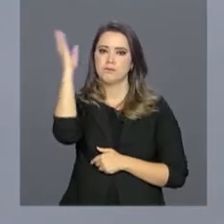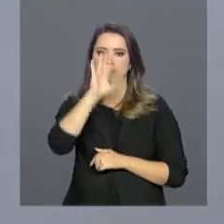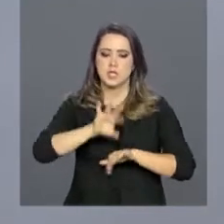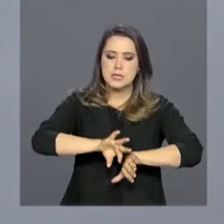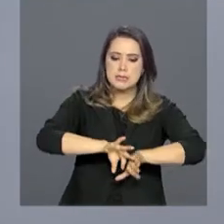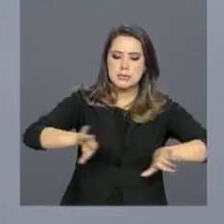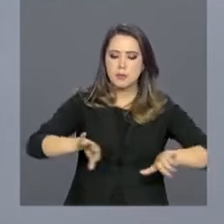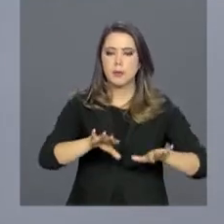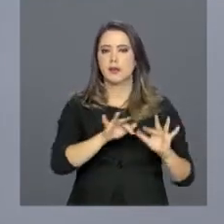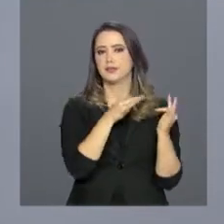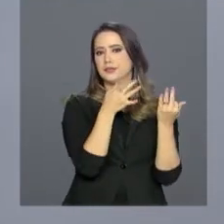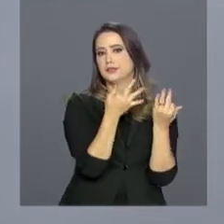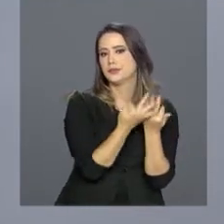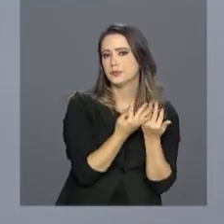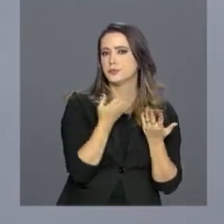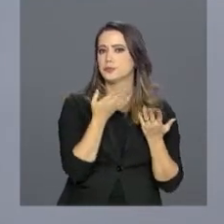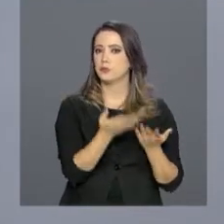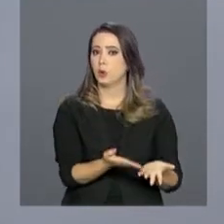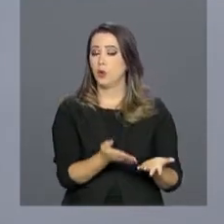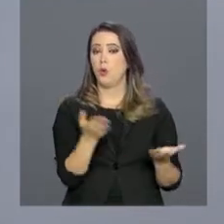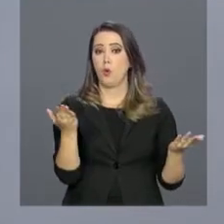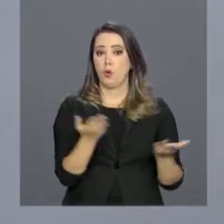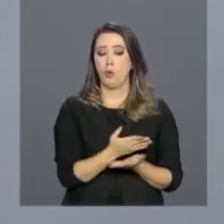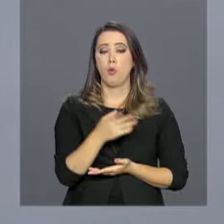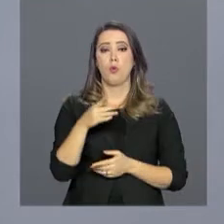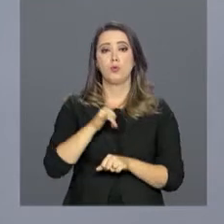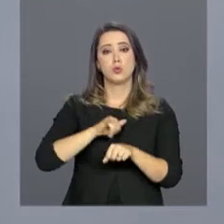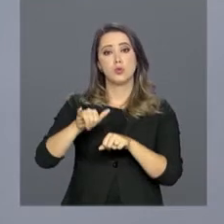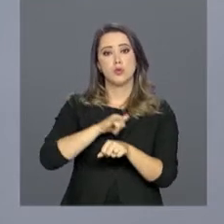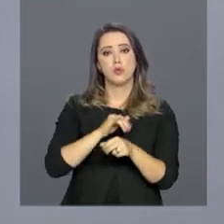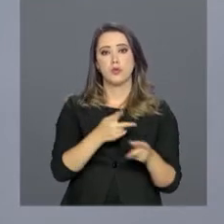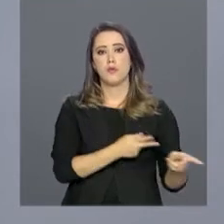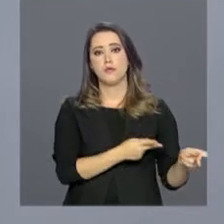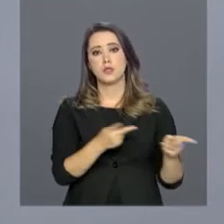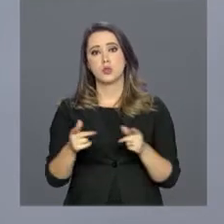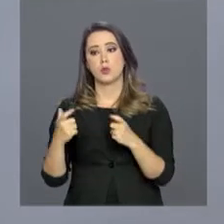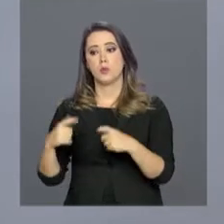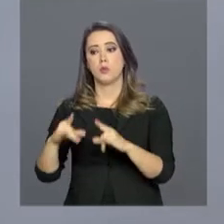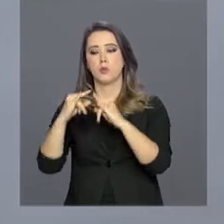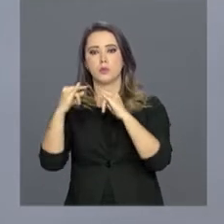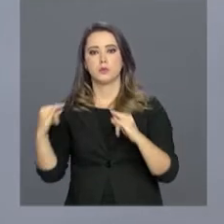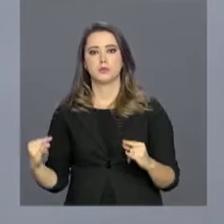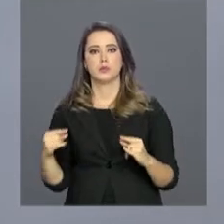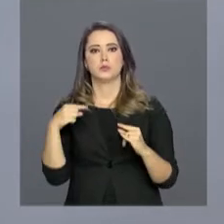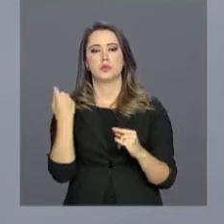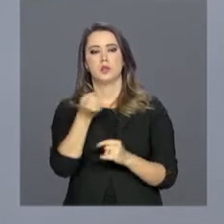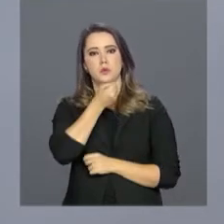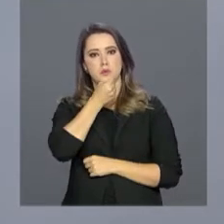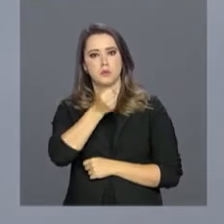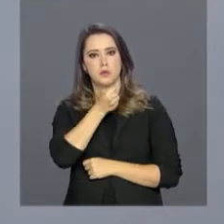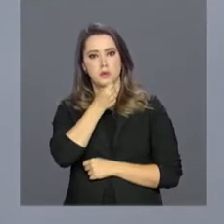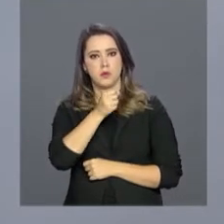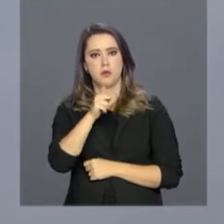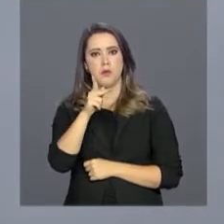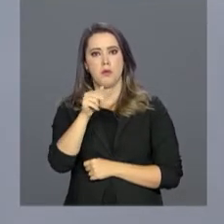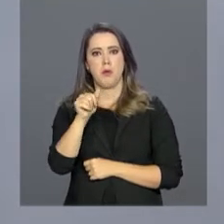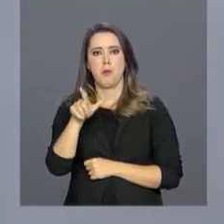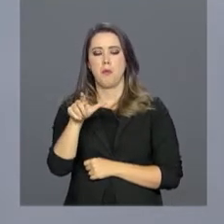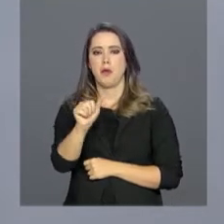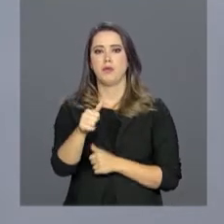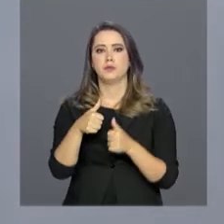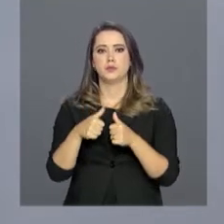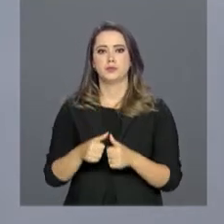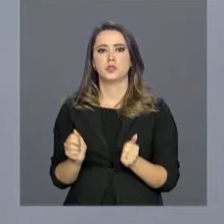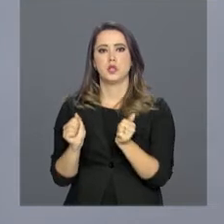separadas dos pais. Hoje, em Nova Iorque, o ministro visitou um abrigo para crianças. E a nossa correspondente nos Estados Unidos, Paola